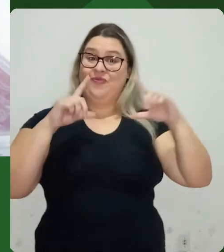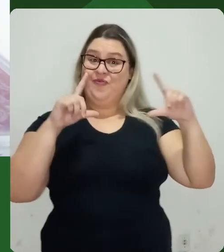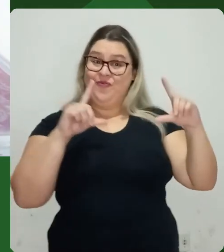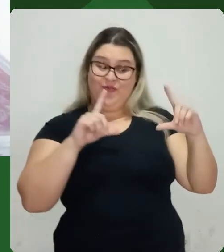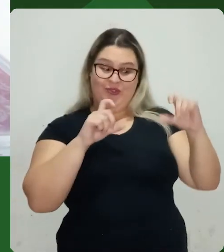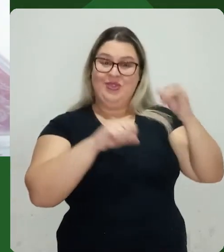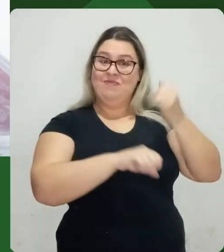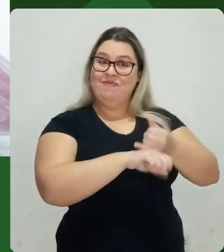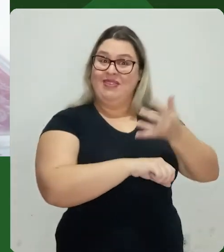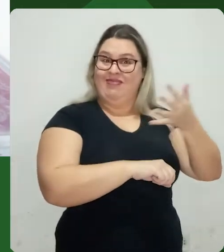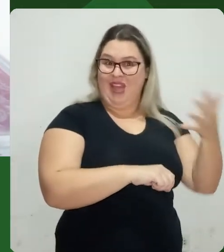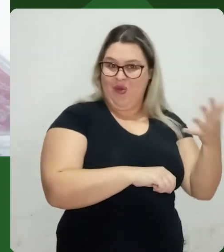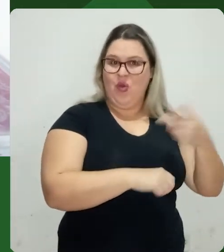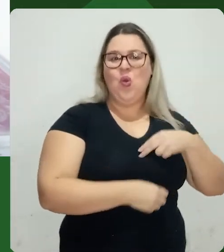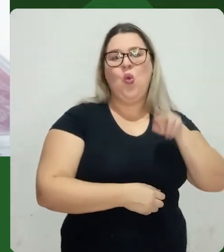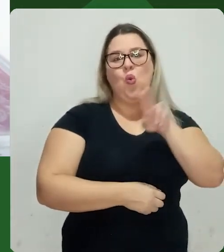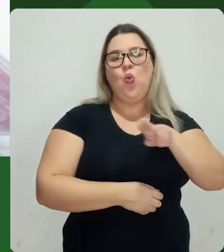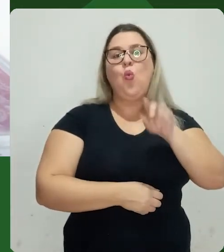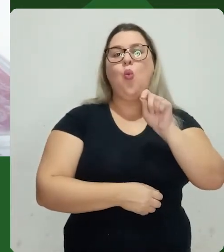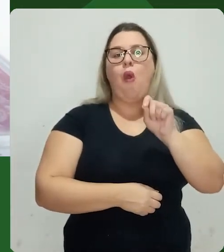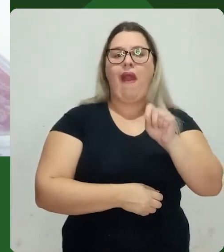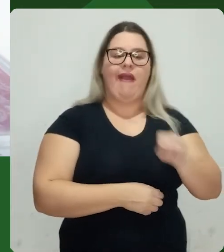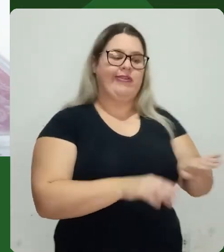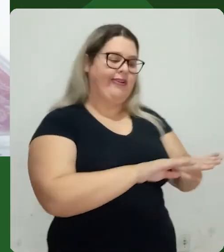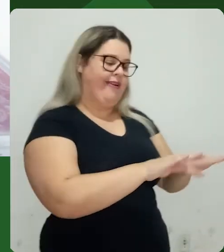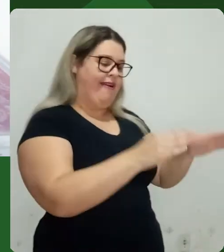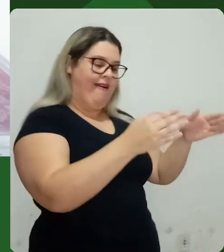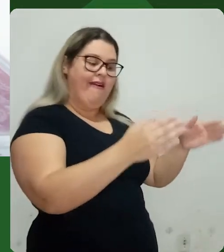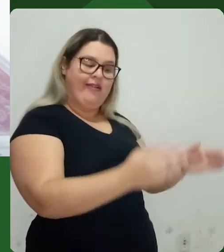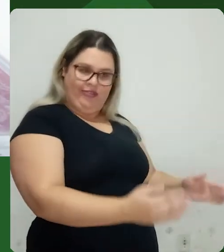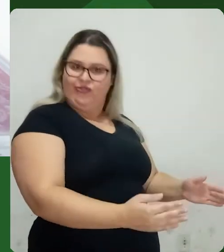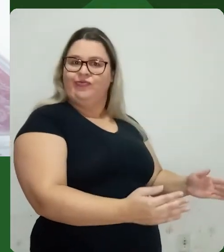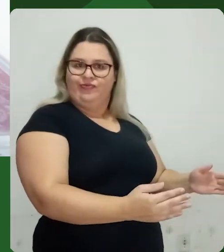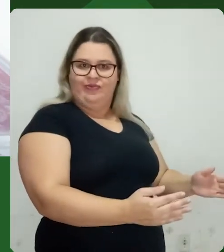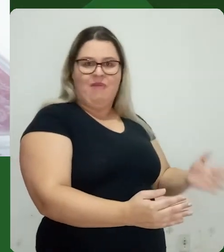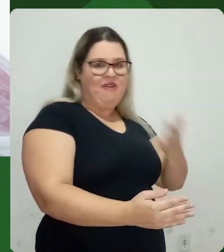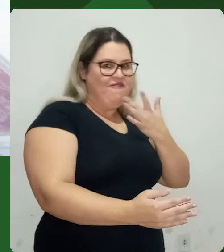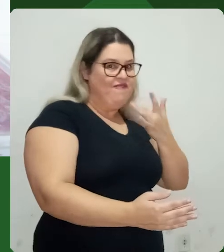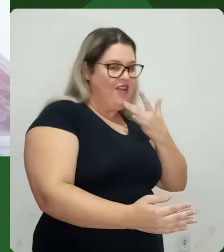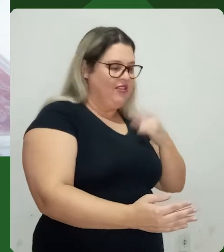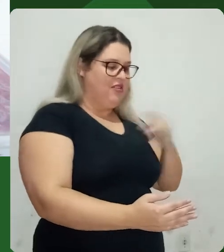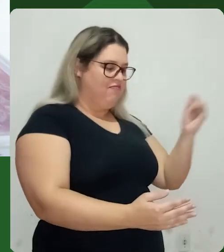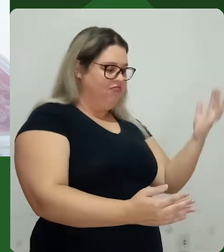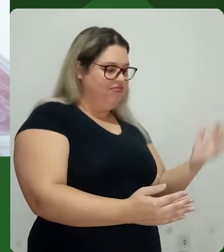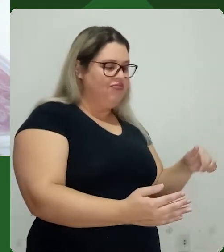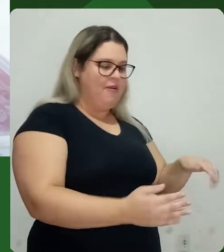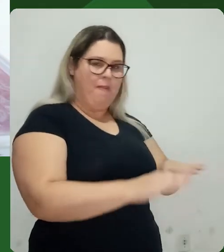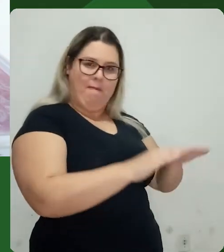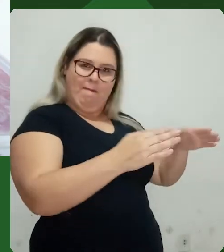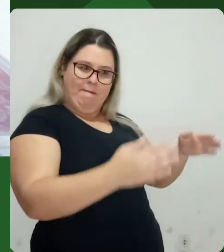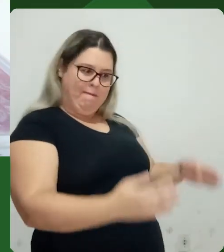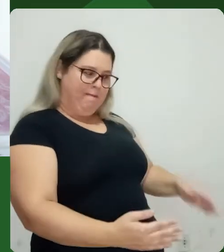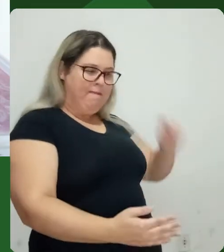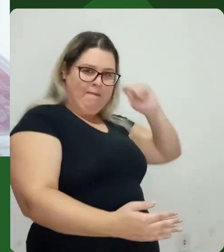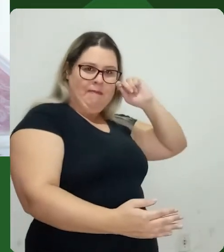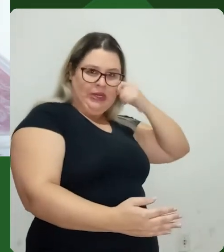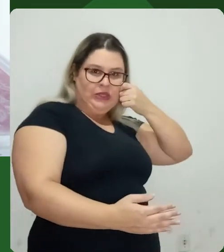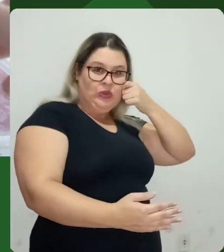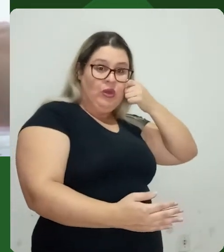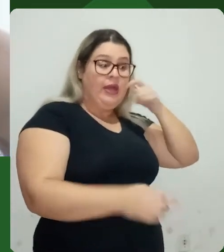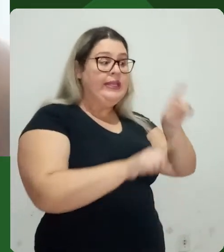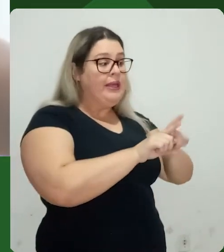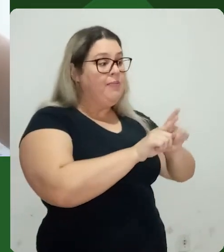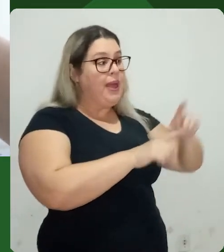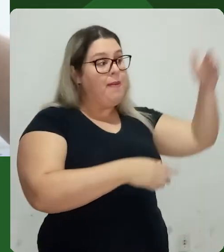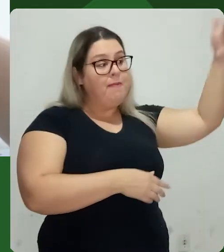Pra minha fotografia de metal, eu escolhi usar essa caixa, que ela tem uma superfície mais reflexiva, e coloquei ela diante dessa parede, com